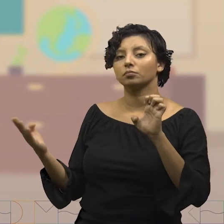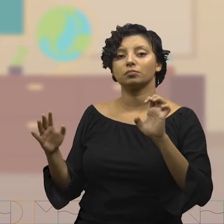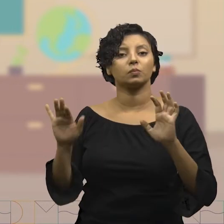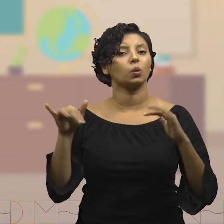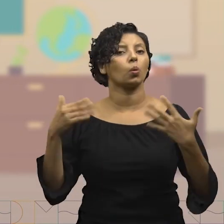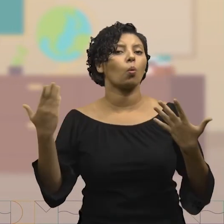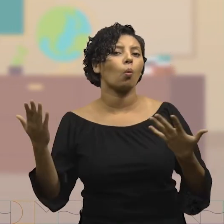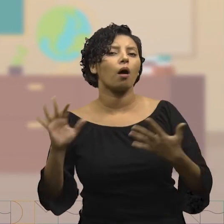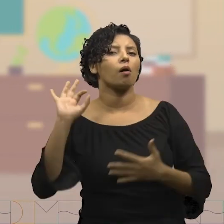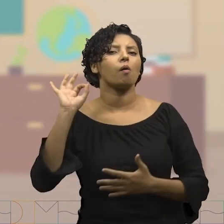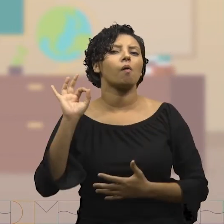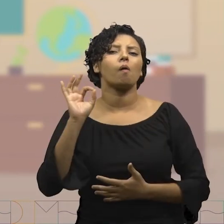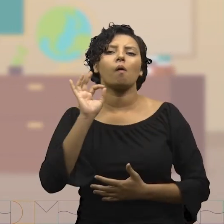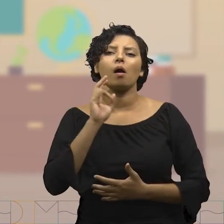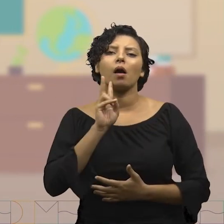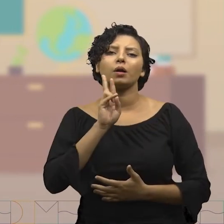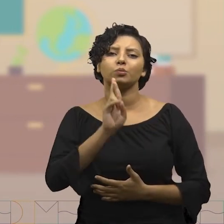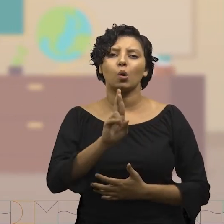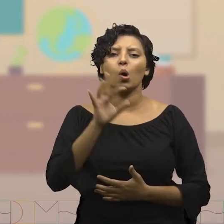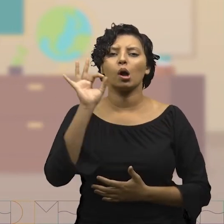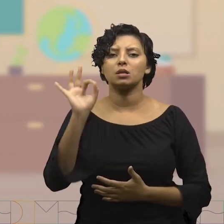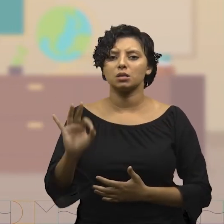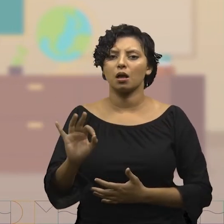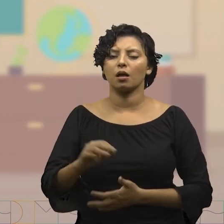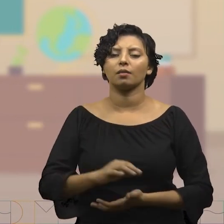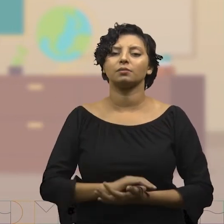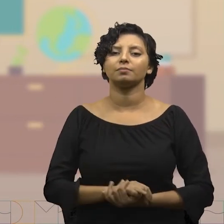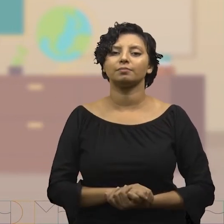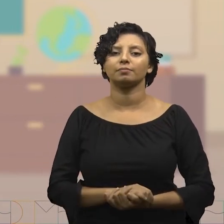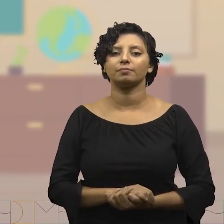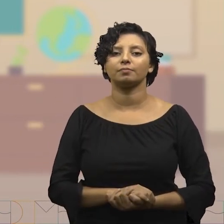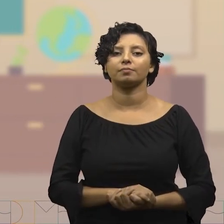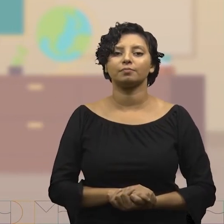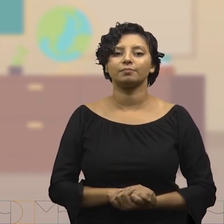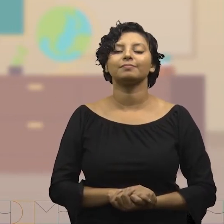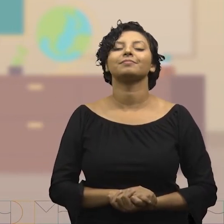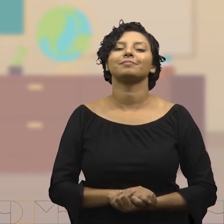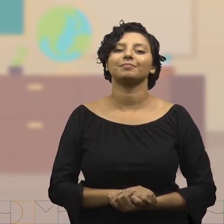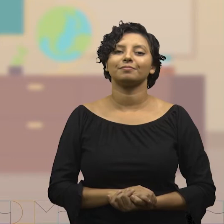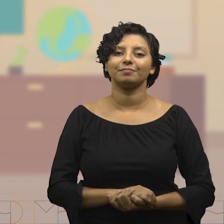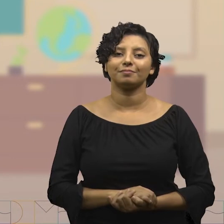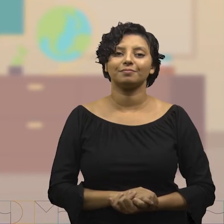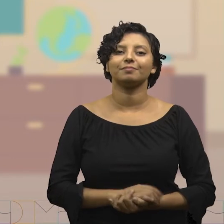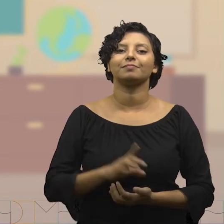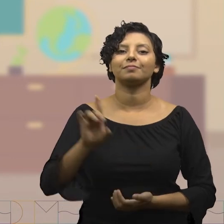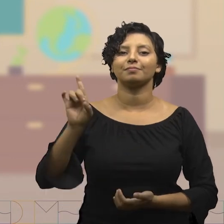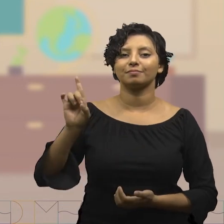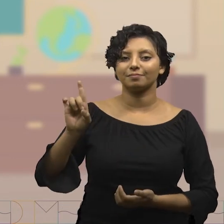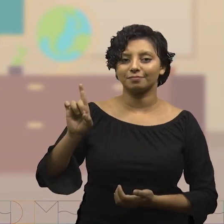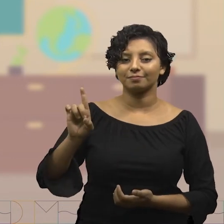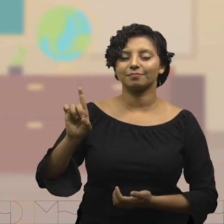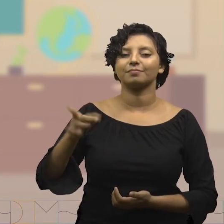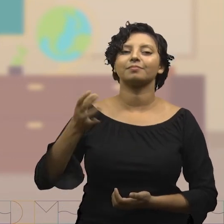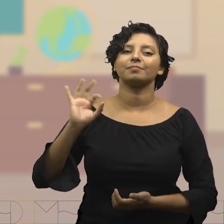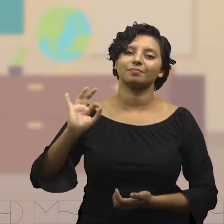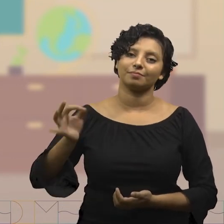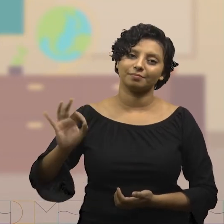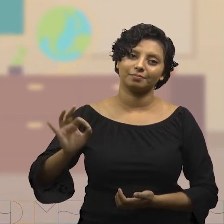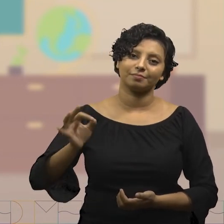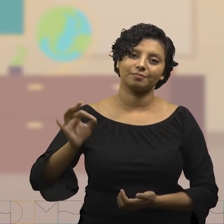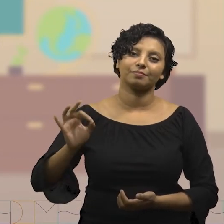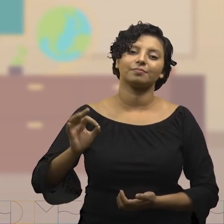bacilo. Qual é a resposta correta? É a letra D.